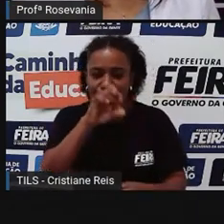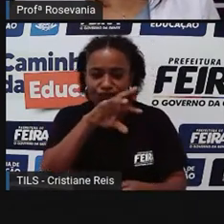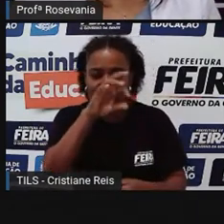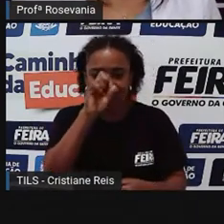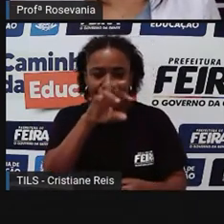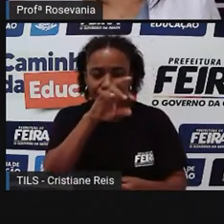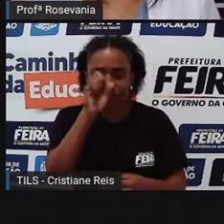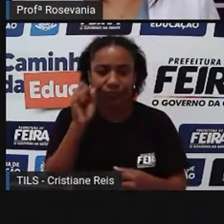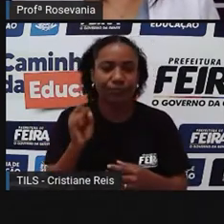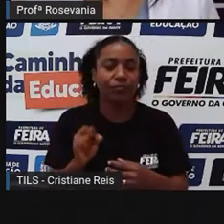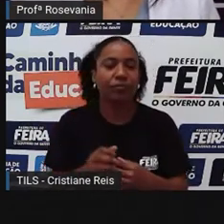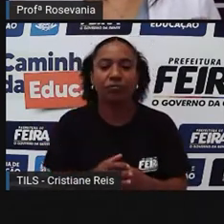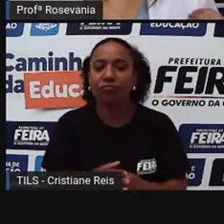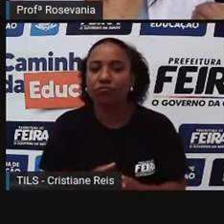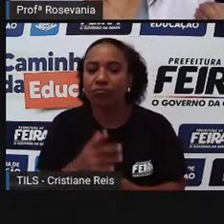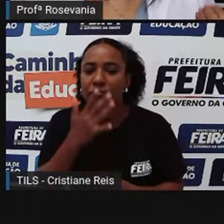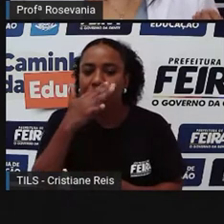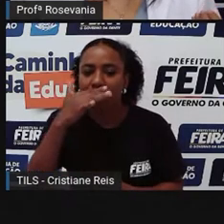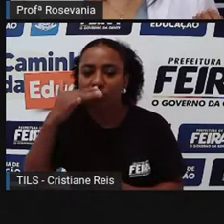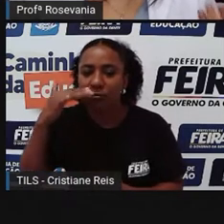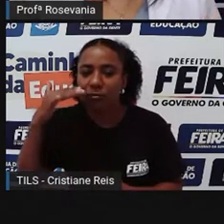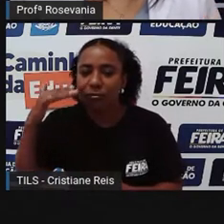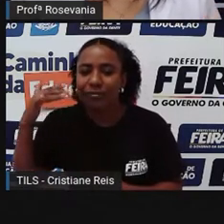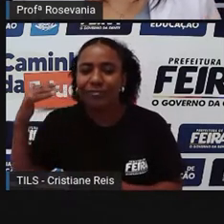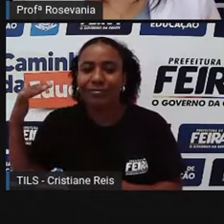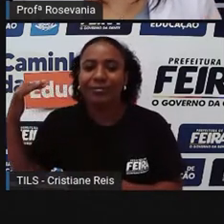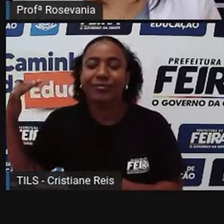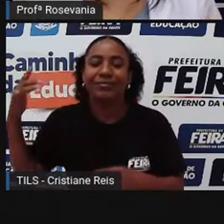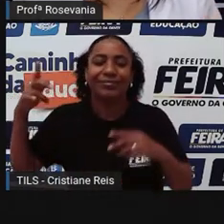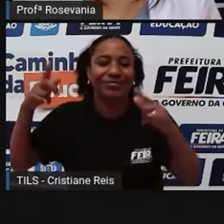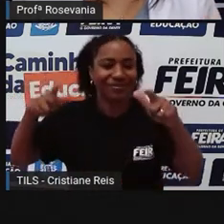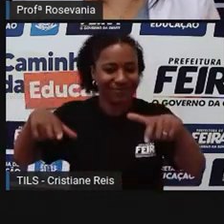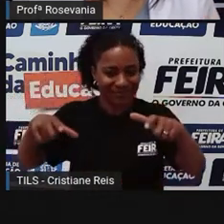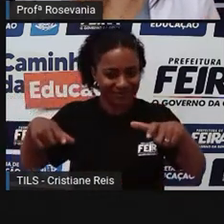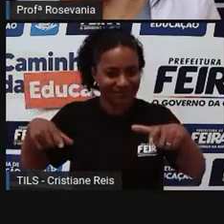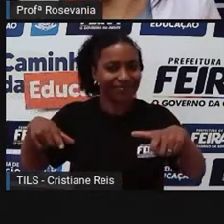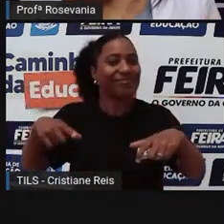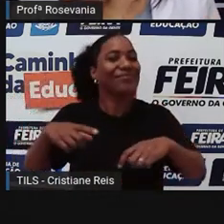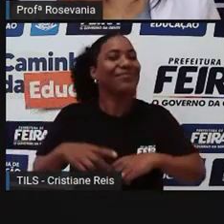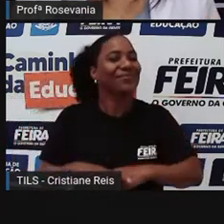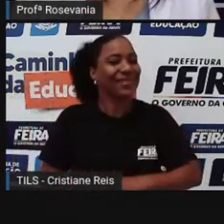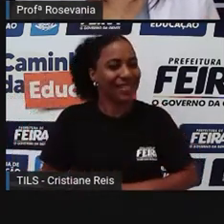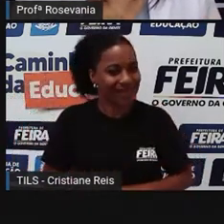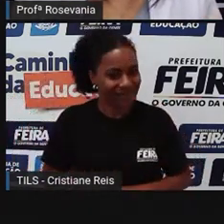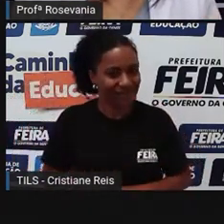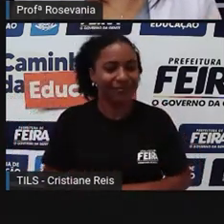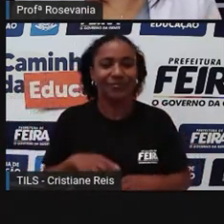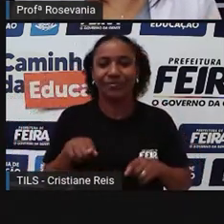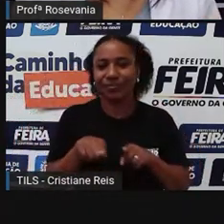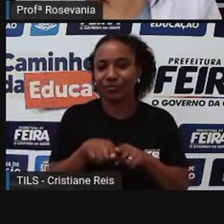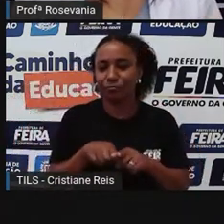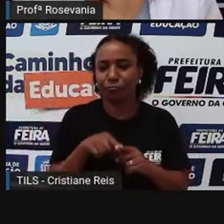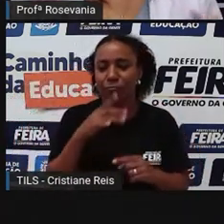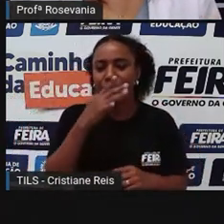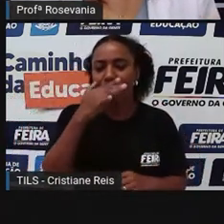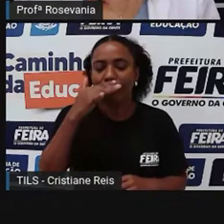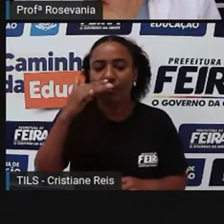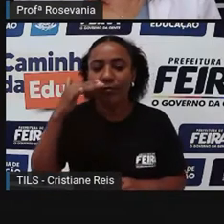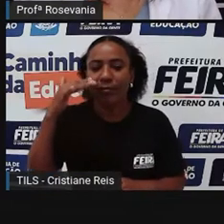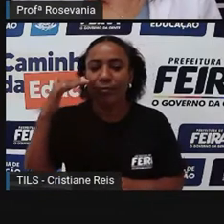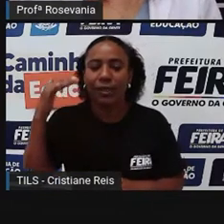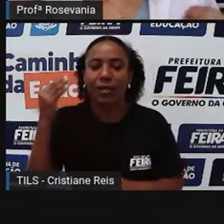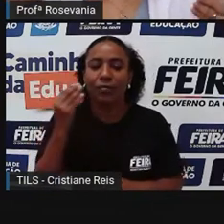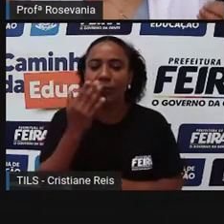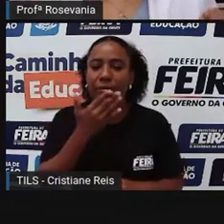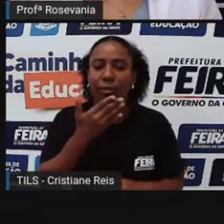algum manuseio com alimentos, você vai sentir o cheiro daqueles alimentos, e vai sentir até o gostinho, se você já tiver